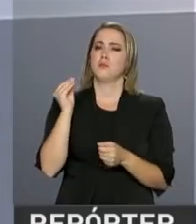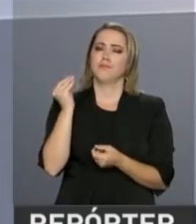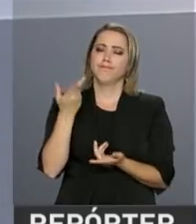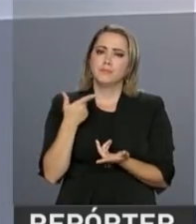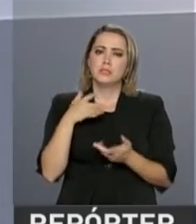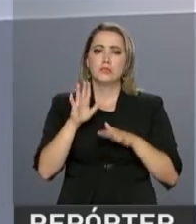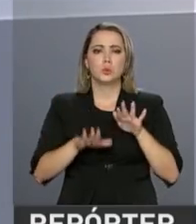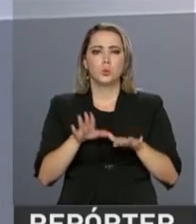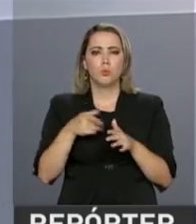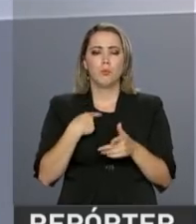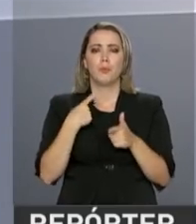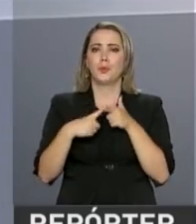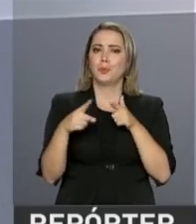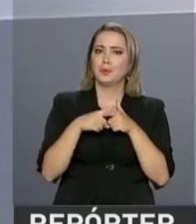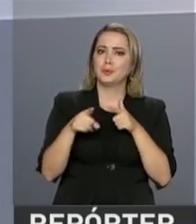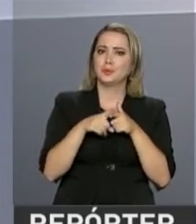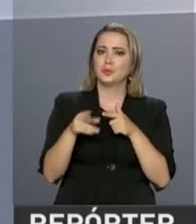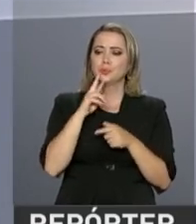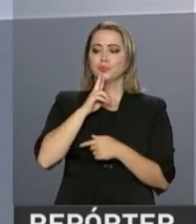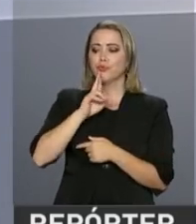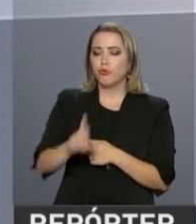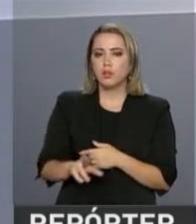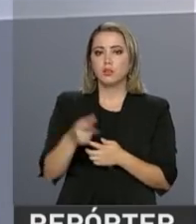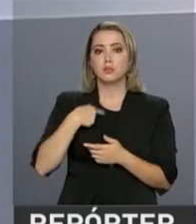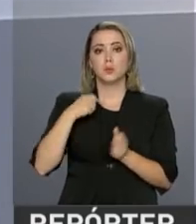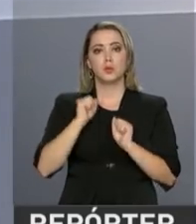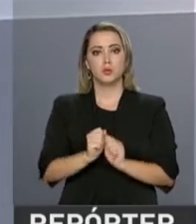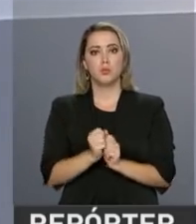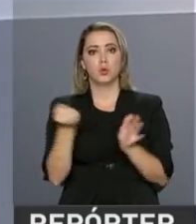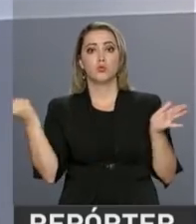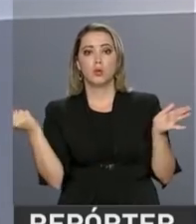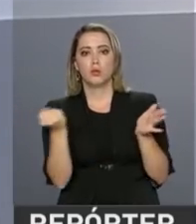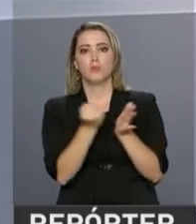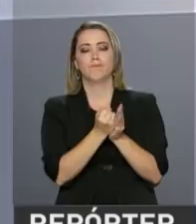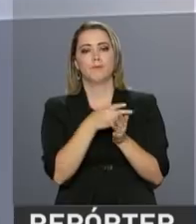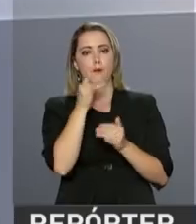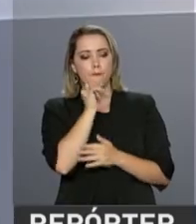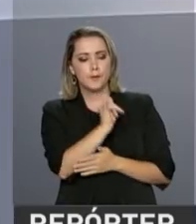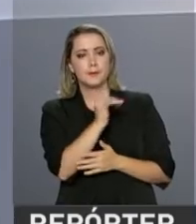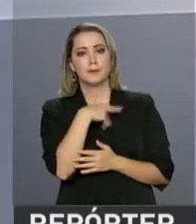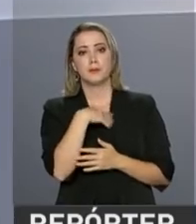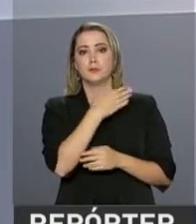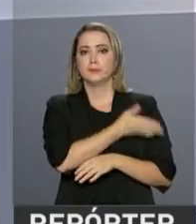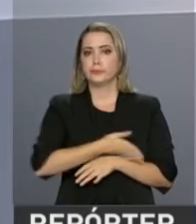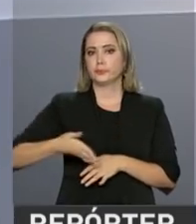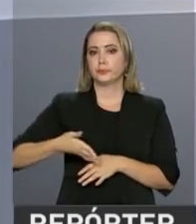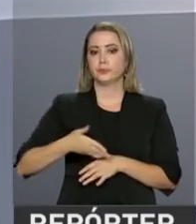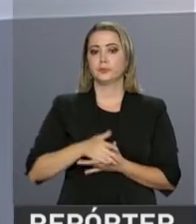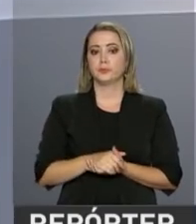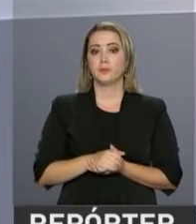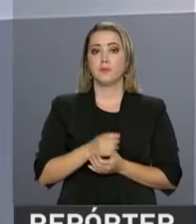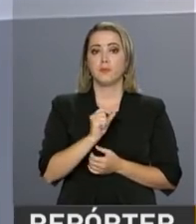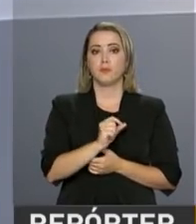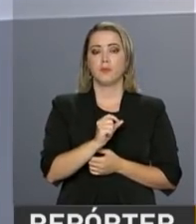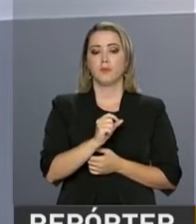problema não apresentem resultado, o usuário pode registrar sua reclamação no site www